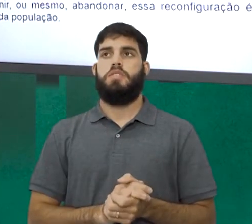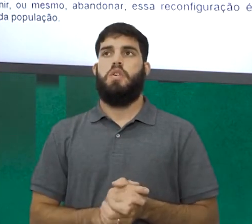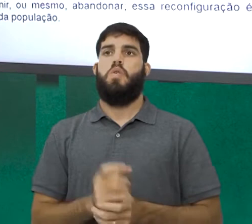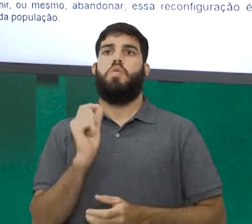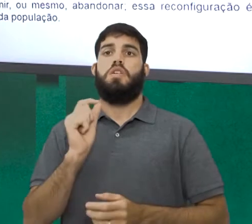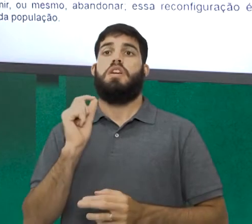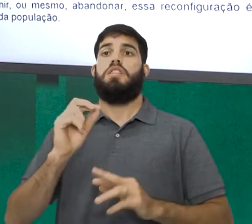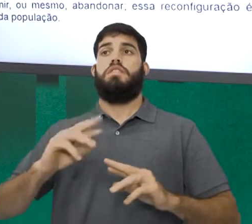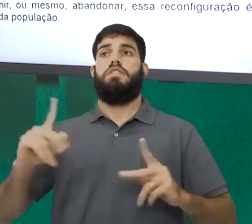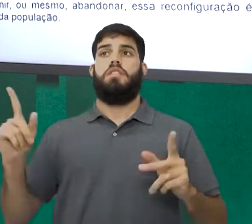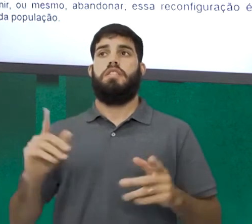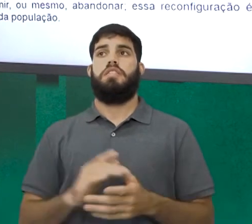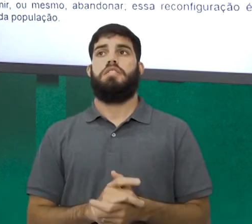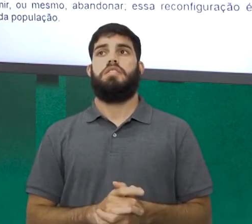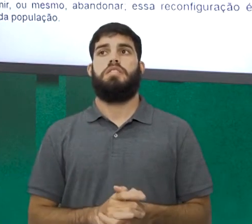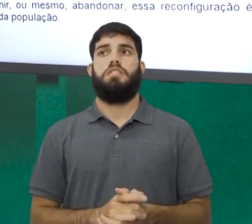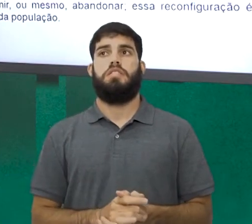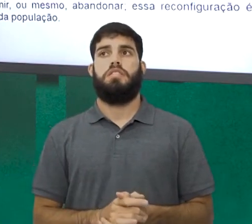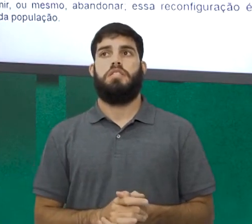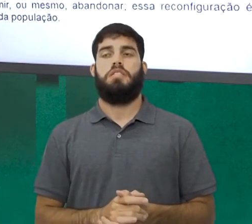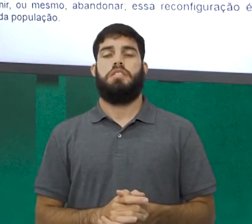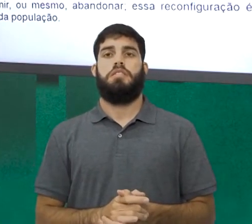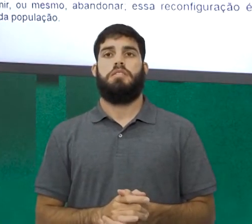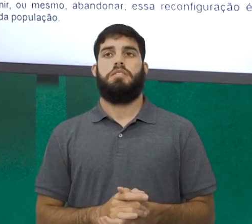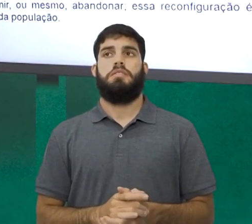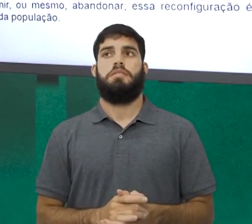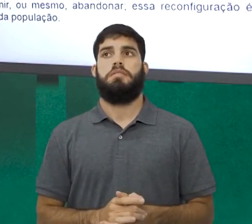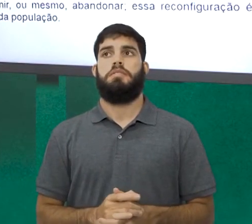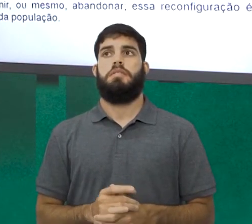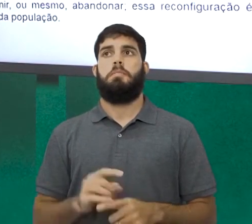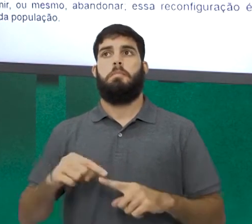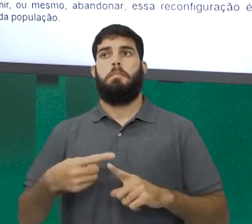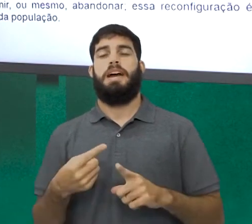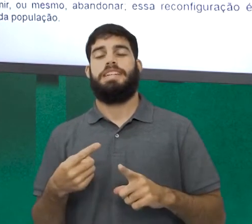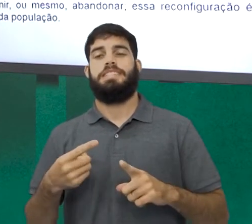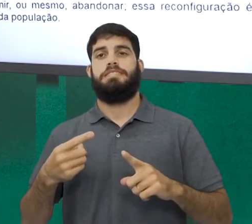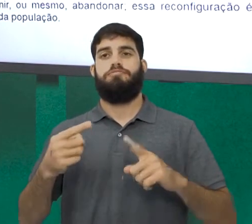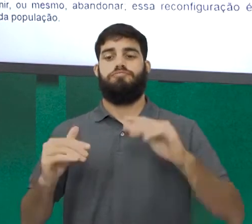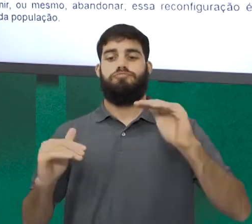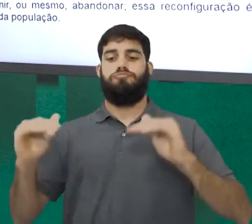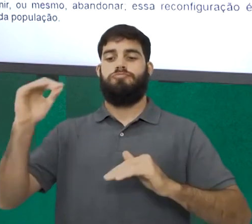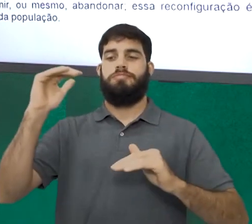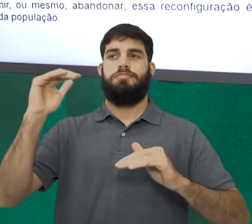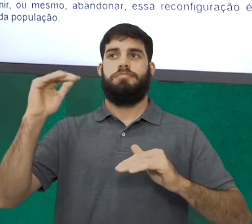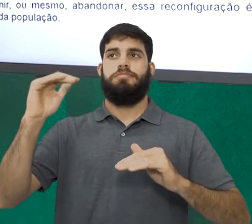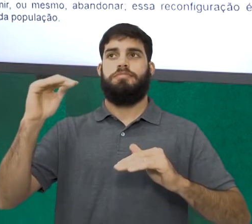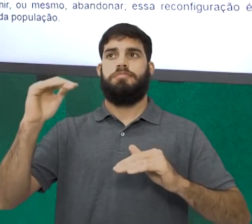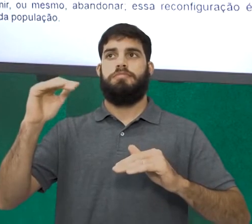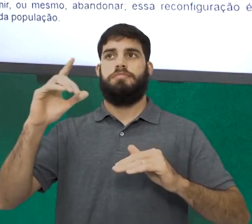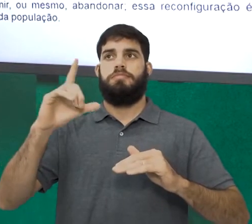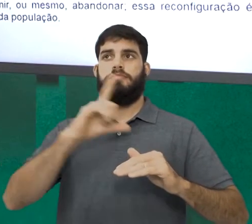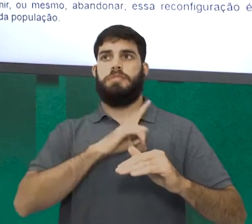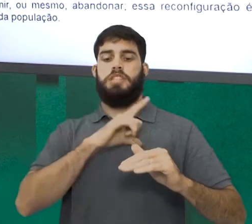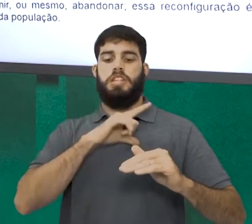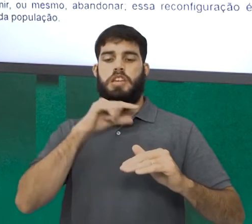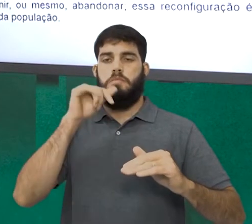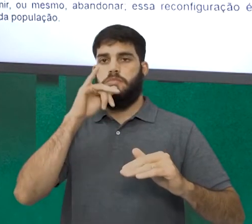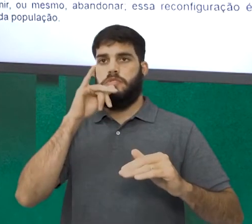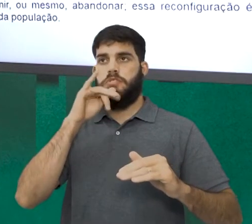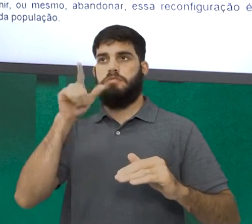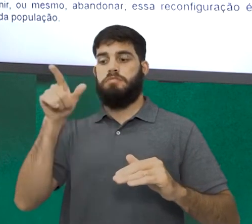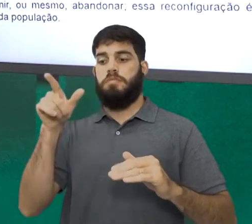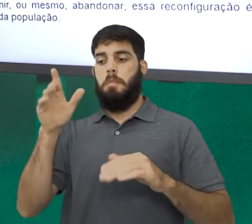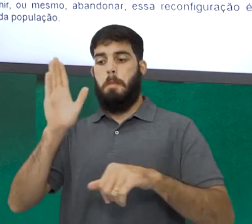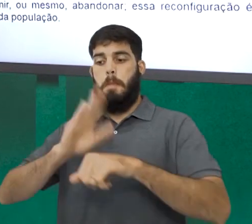é é diferente? Vamos lá, pluralidade, somos diferentes. Agora, aqui é desigualdade, porque você tem muito mais riqueza concentrada ou não,